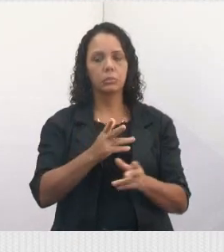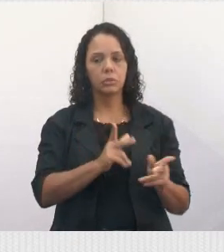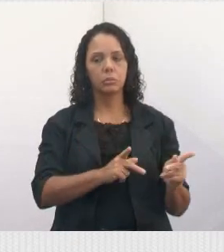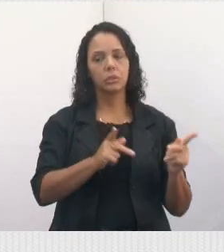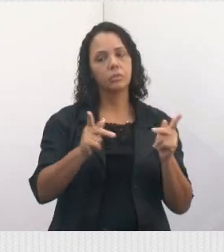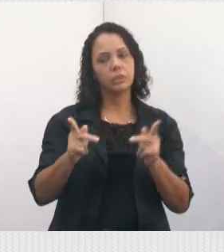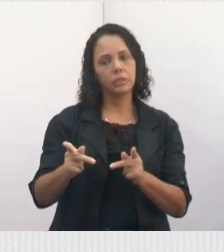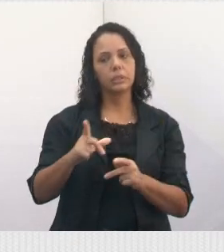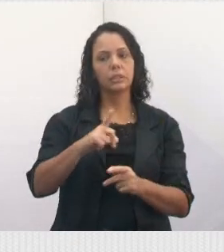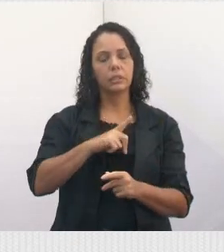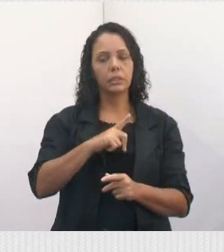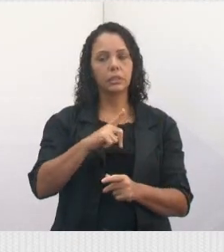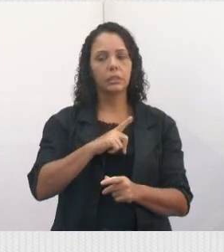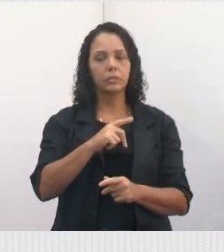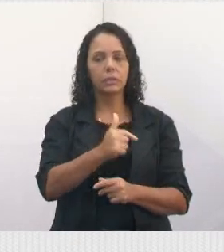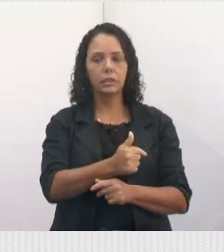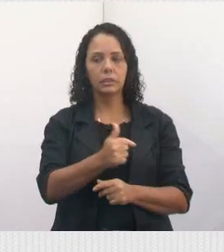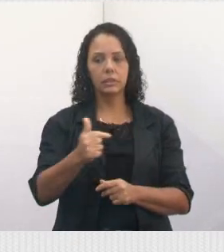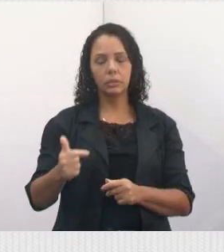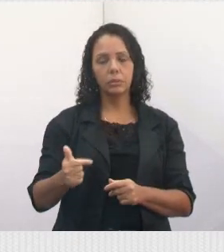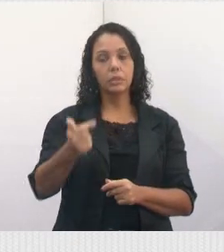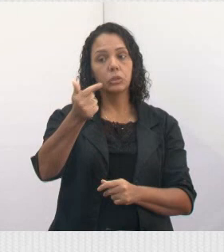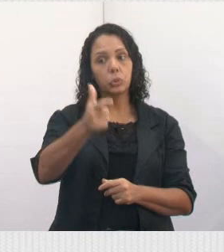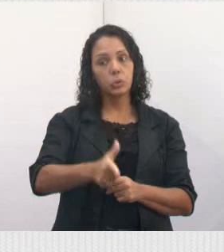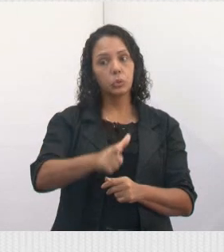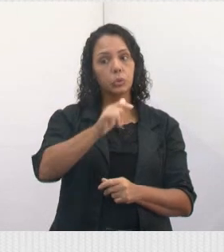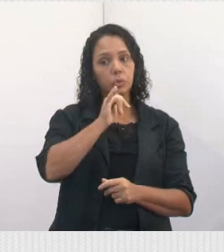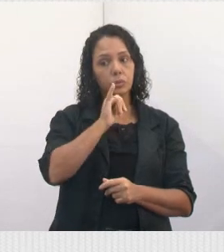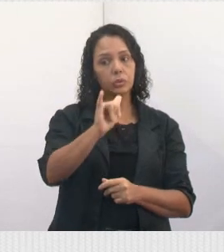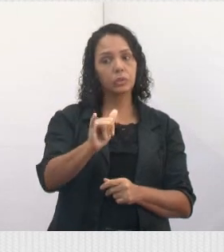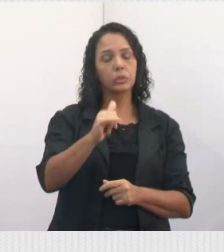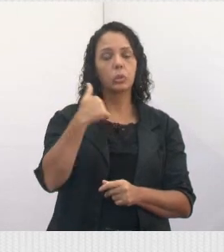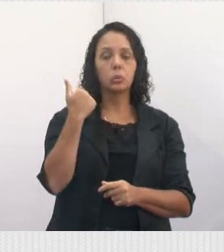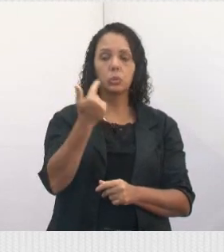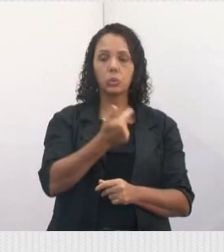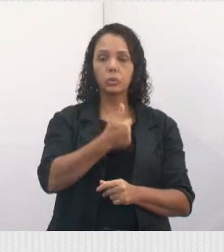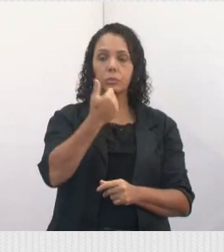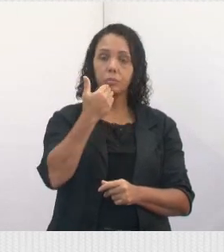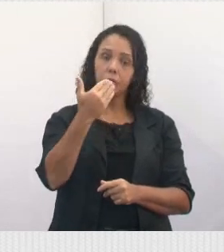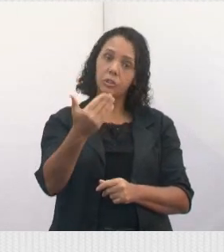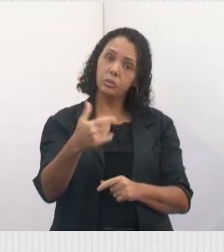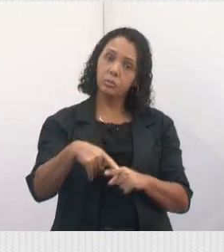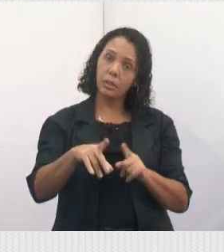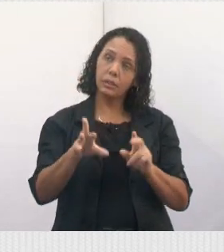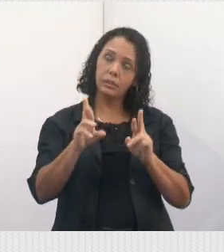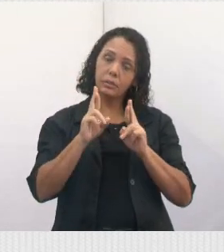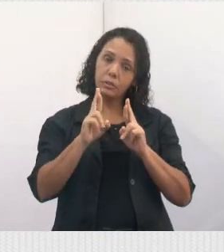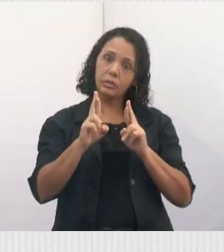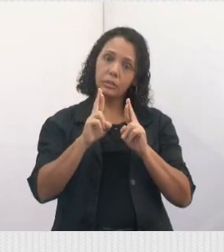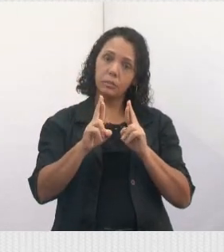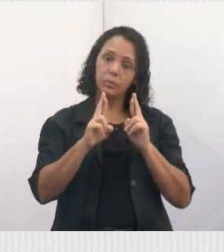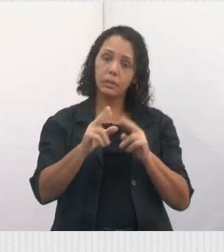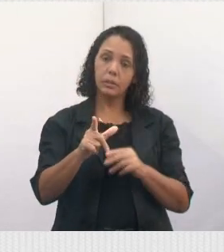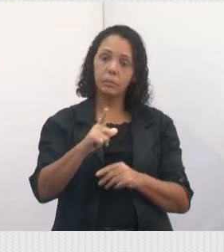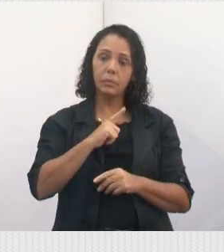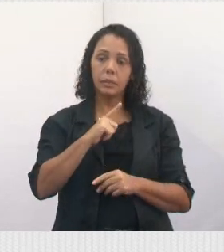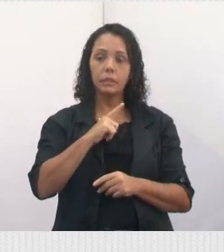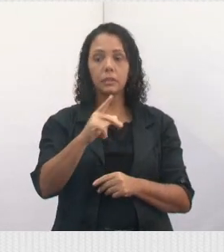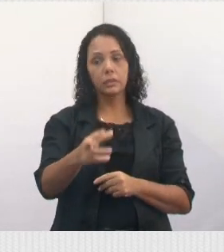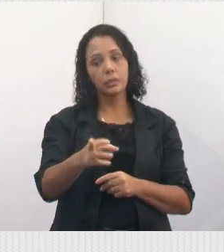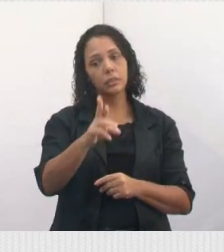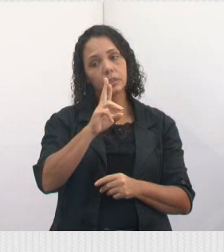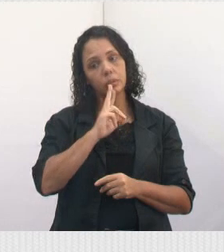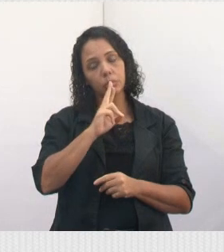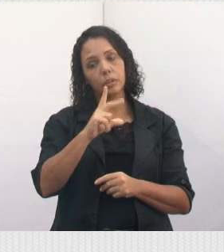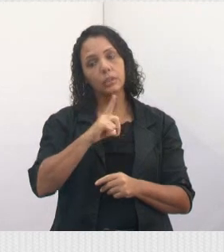durante a semana, né, e volto a falar, nós solicitamos, agora a gente reza para que seja atendido. Então,